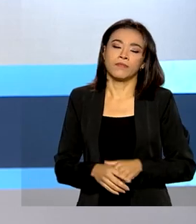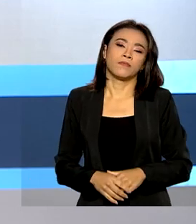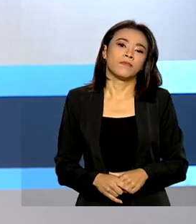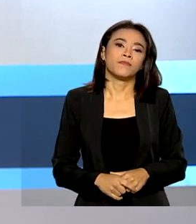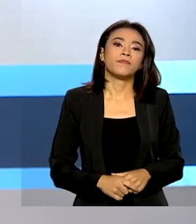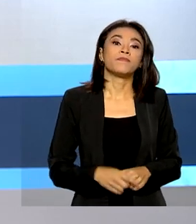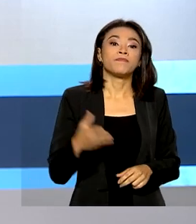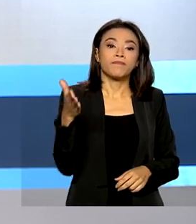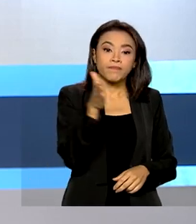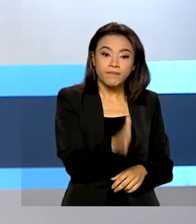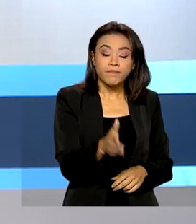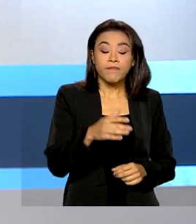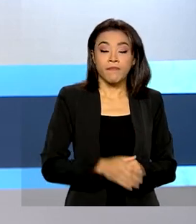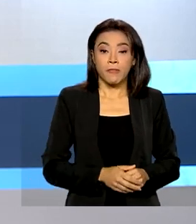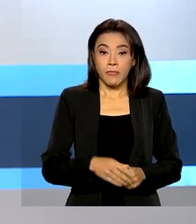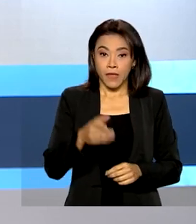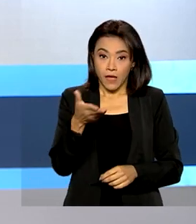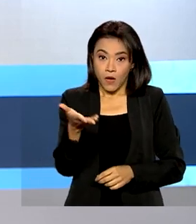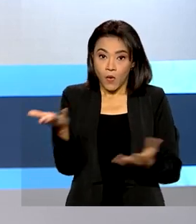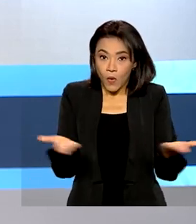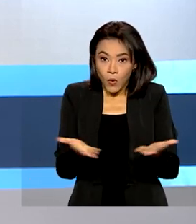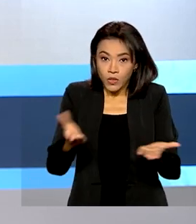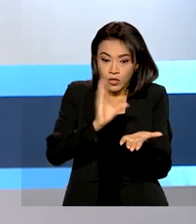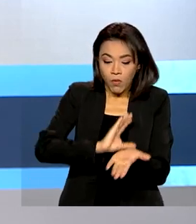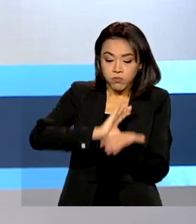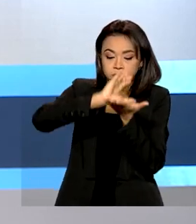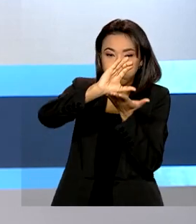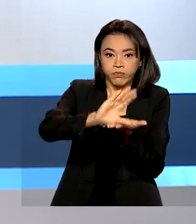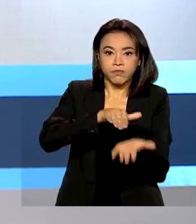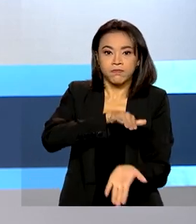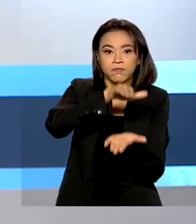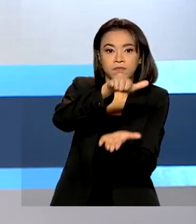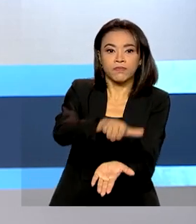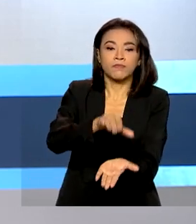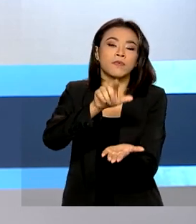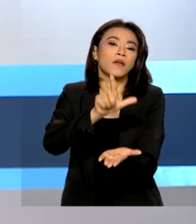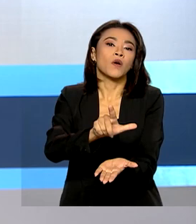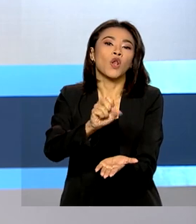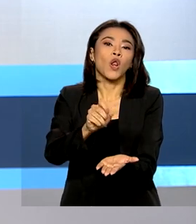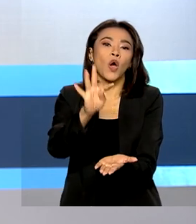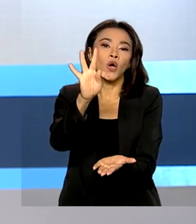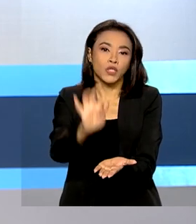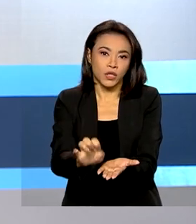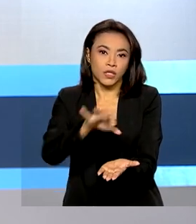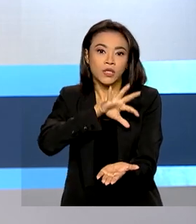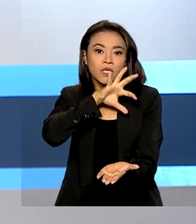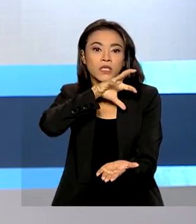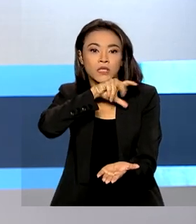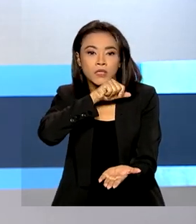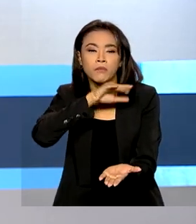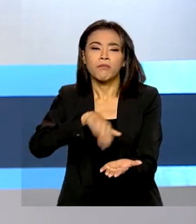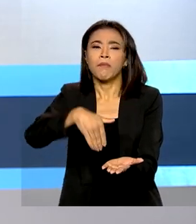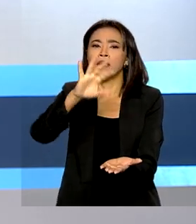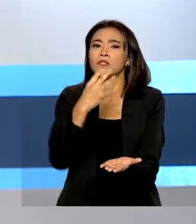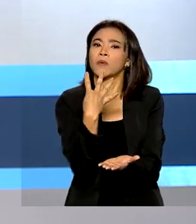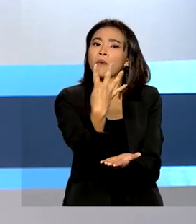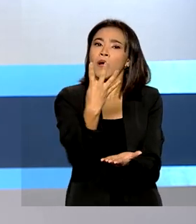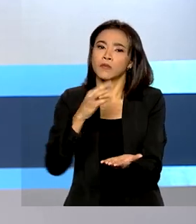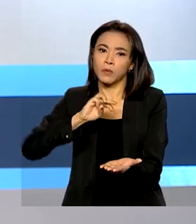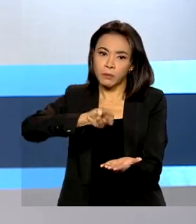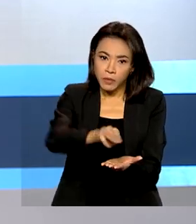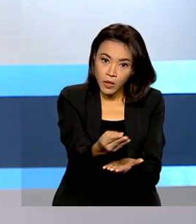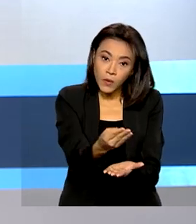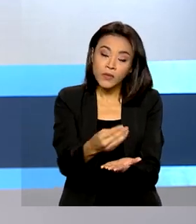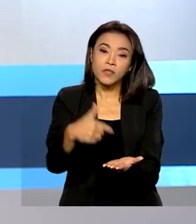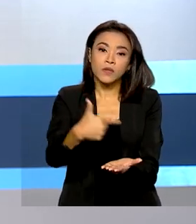A Receita Federal libera hoje a consulta ao segundo lote de restituição do imposto de renda para mais de 4 milhões e 250